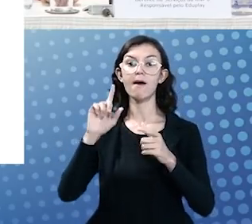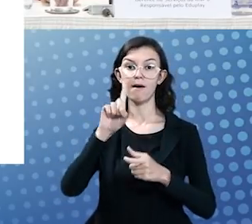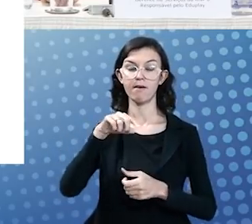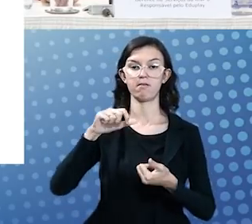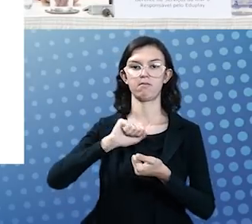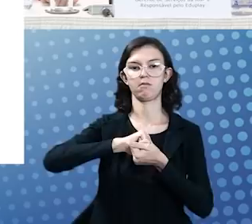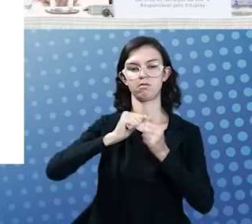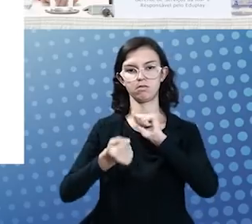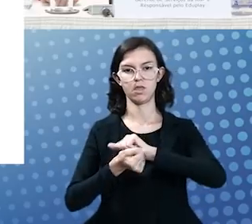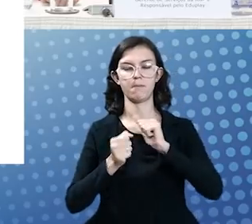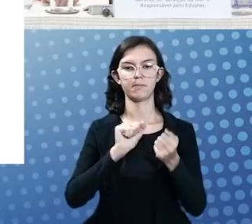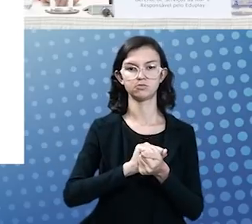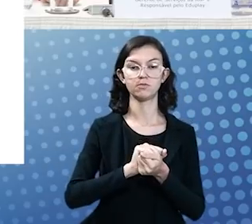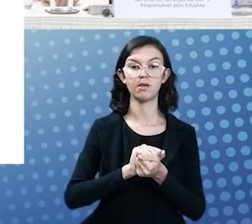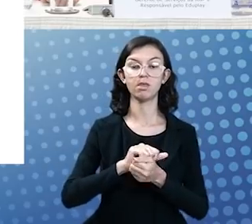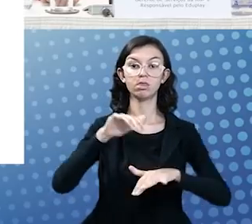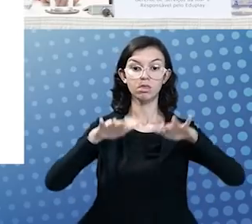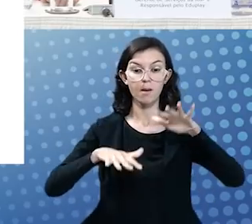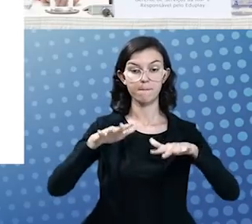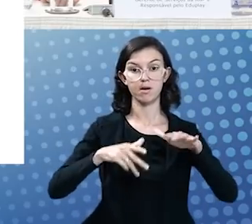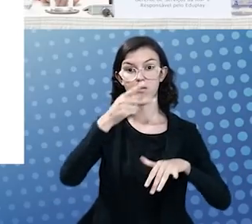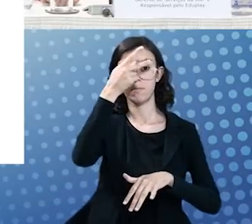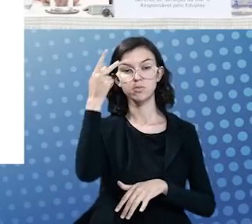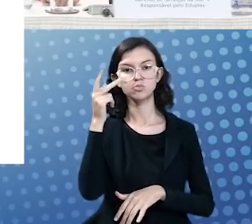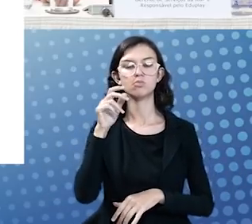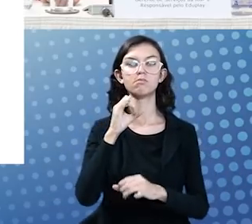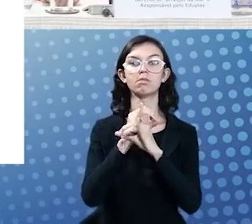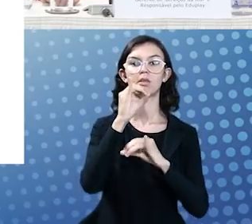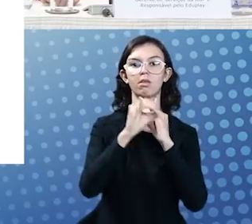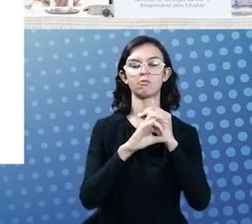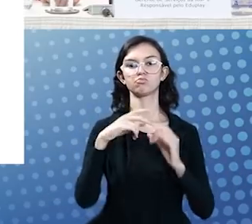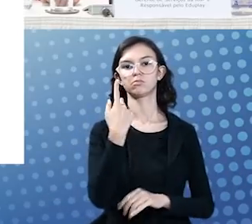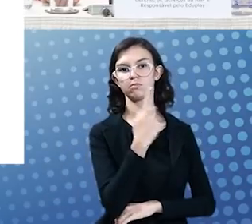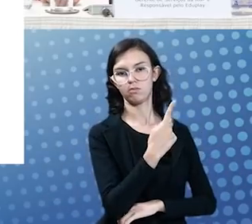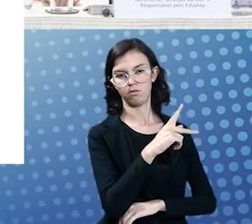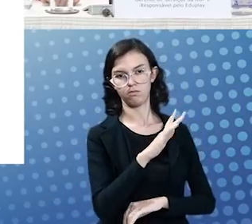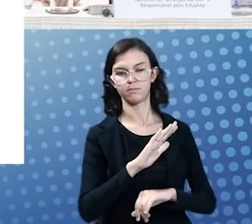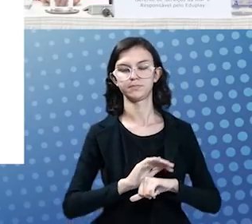necessidade e à capacidade de internet do usuário final.